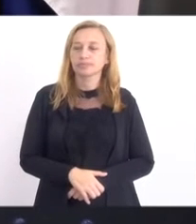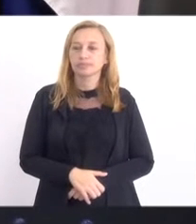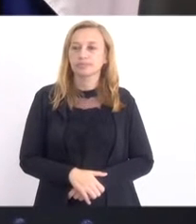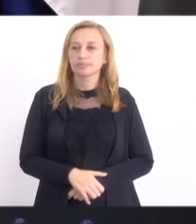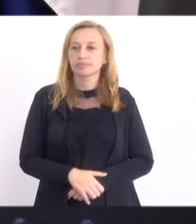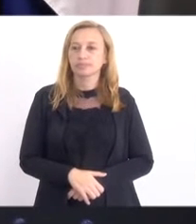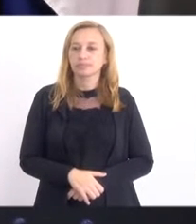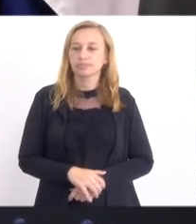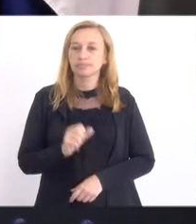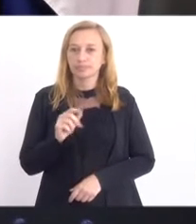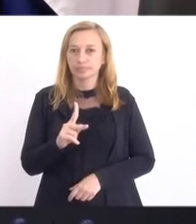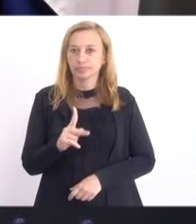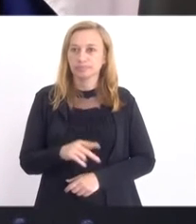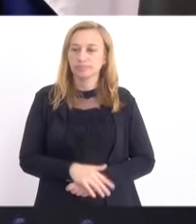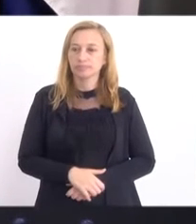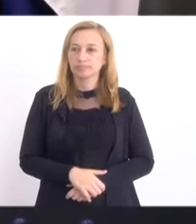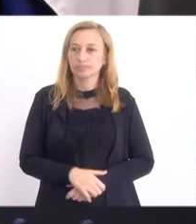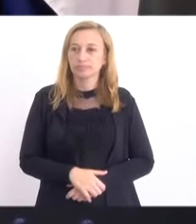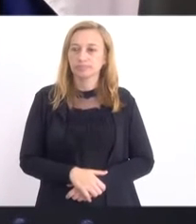Ok.